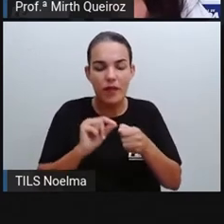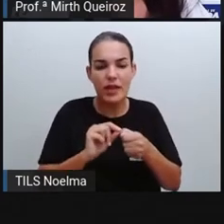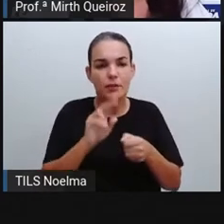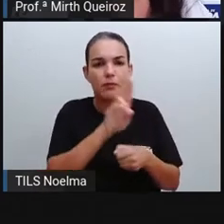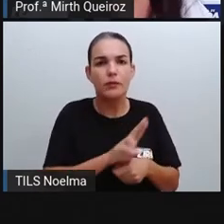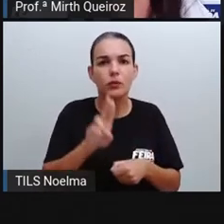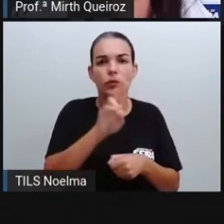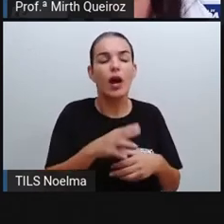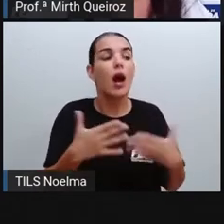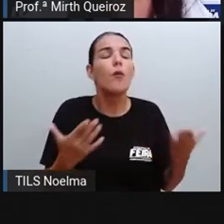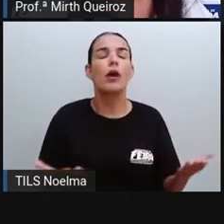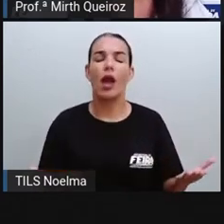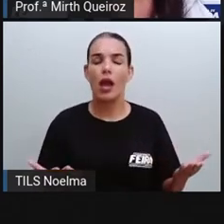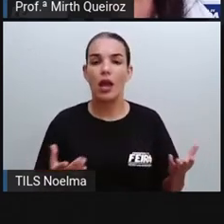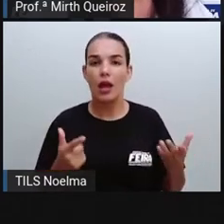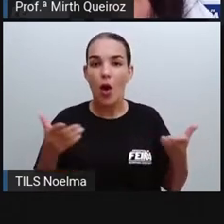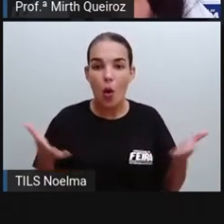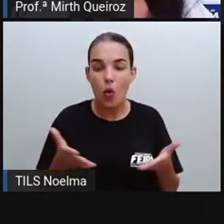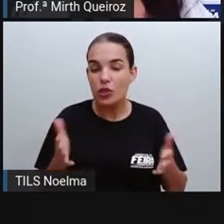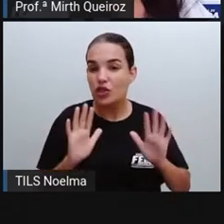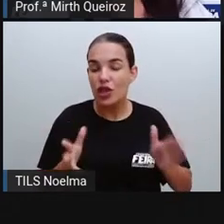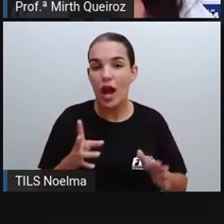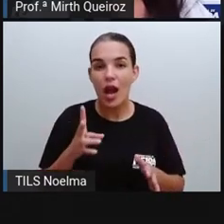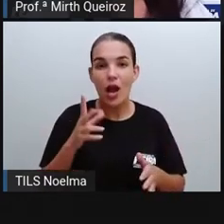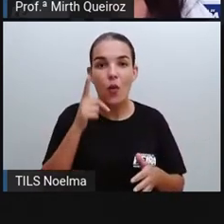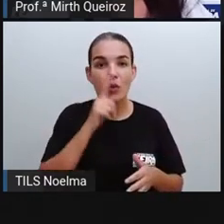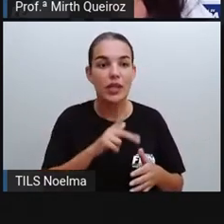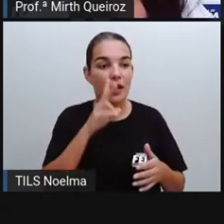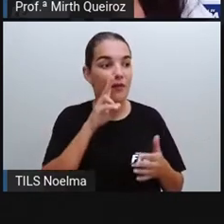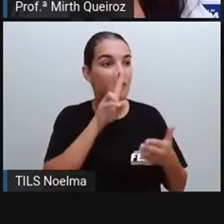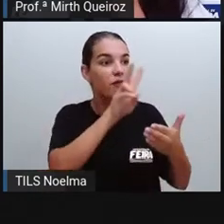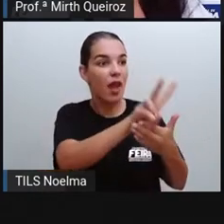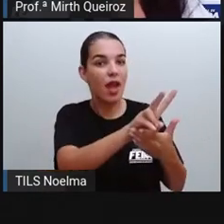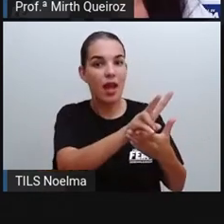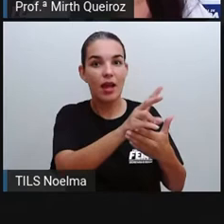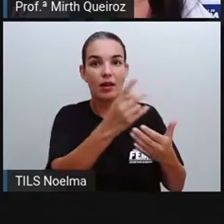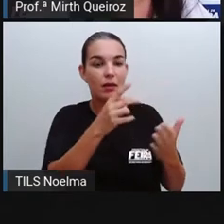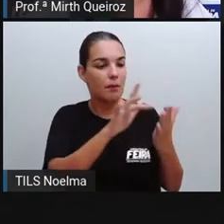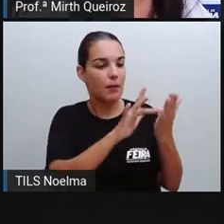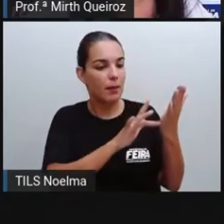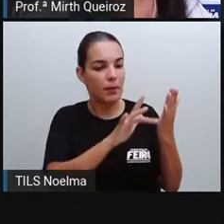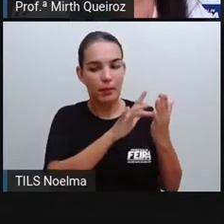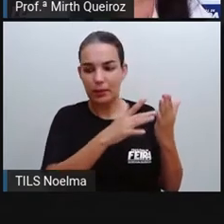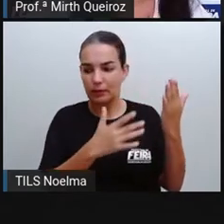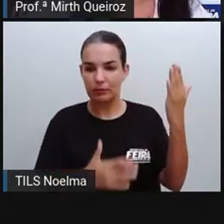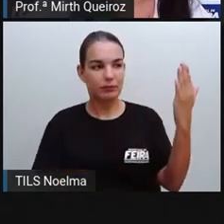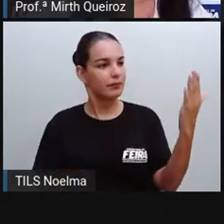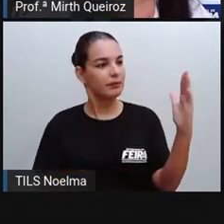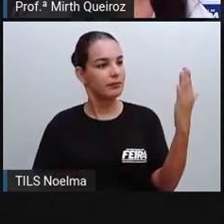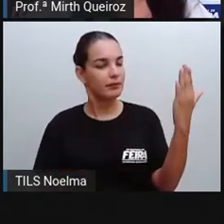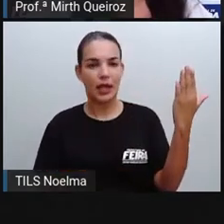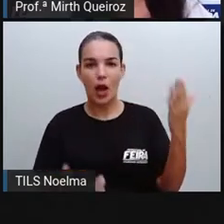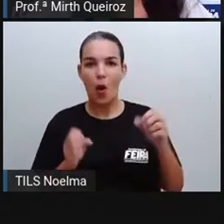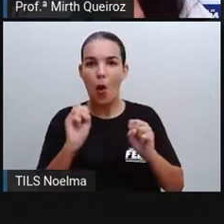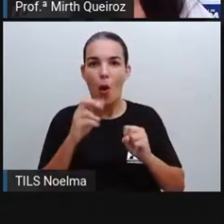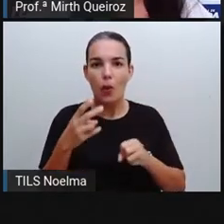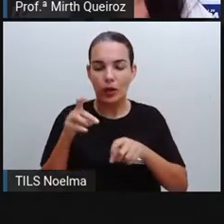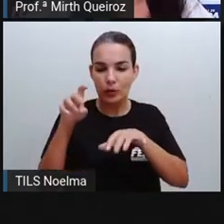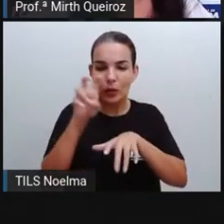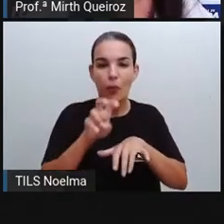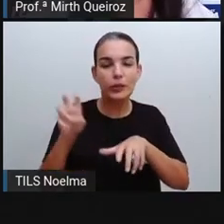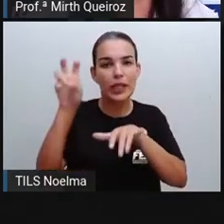material? Hoje a gente consegue até ver outra pessoa através do aparelho celular, através de um computador, né? E conversar assim